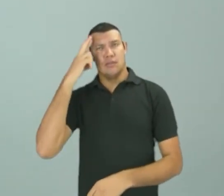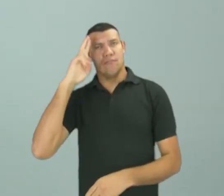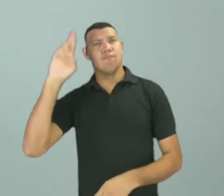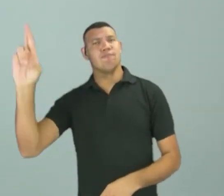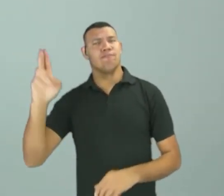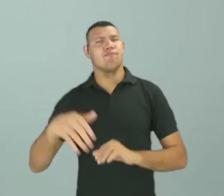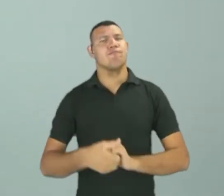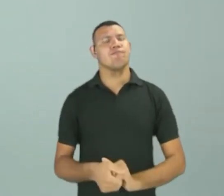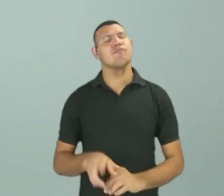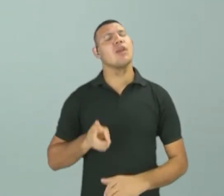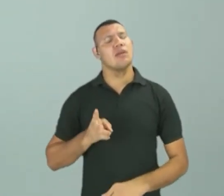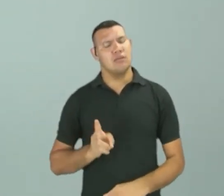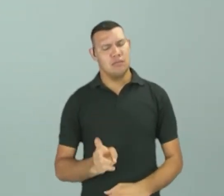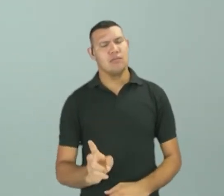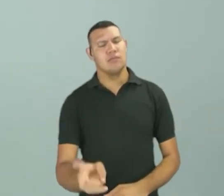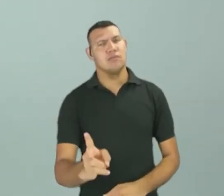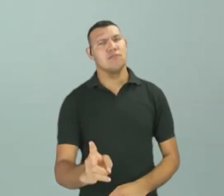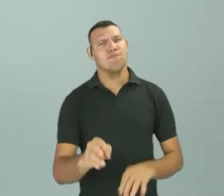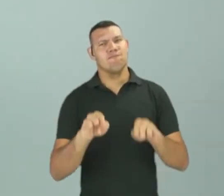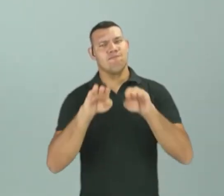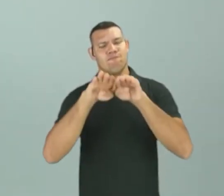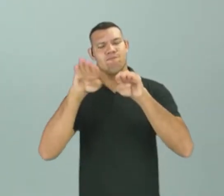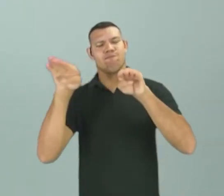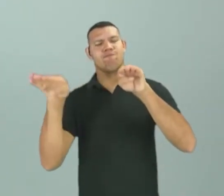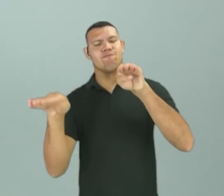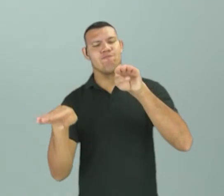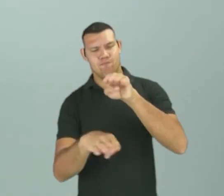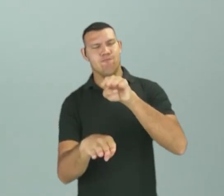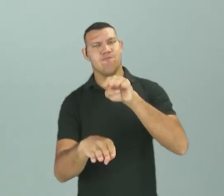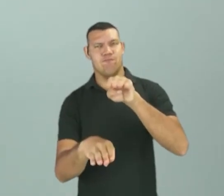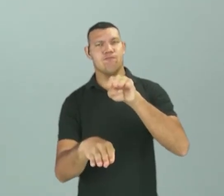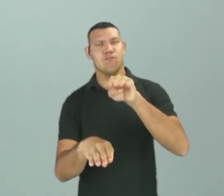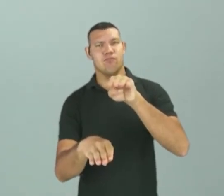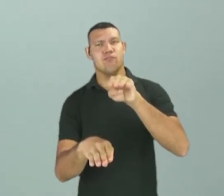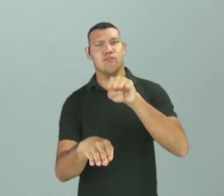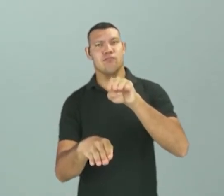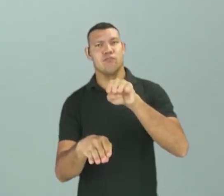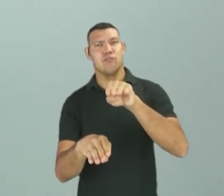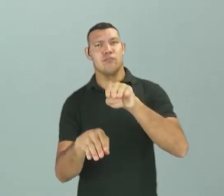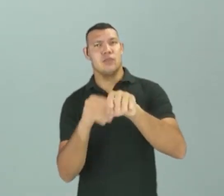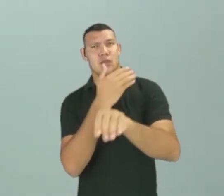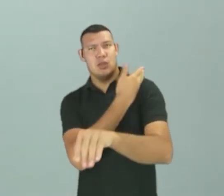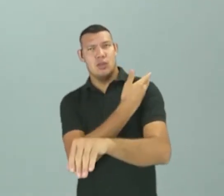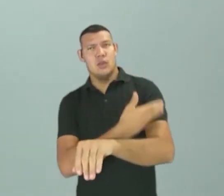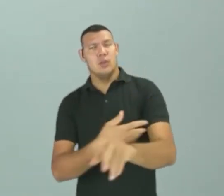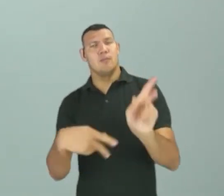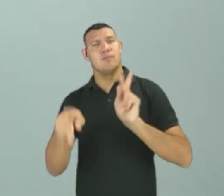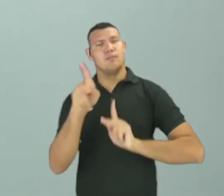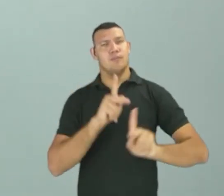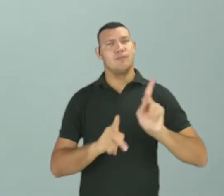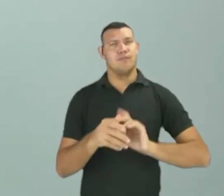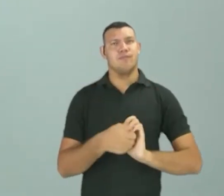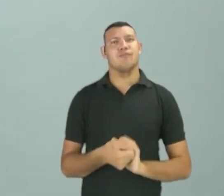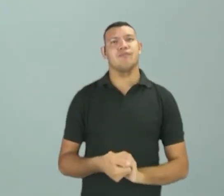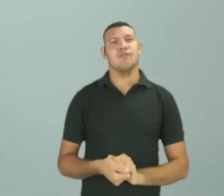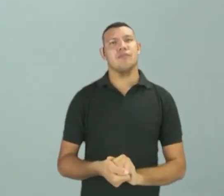ainda continuam inferior à população branca. E aí, gente segue essa questão de